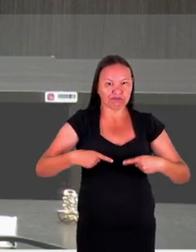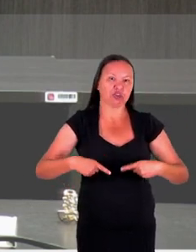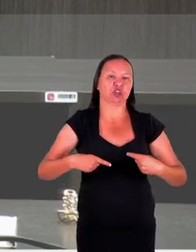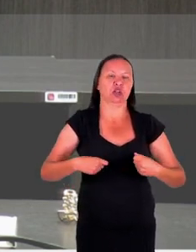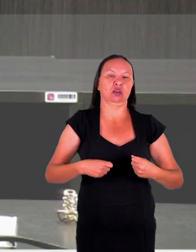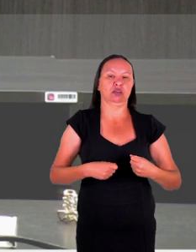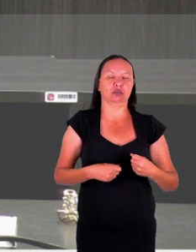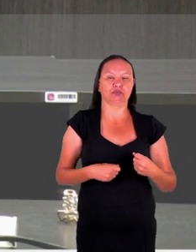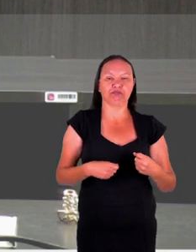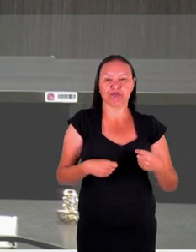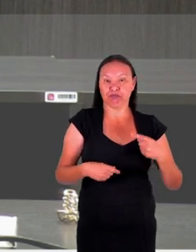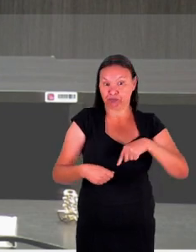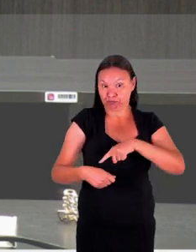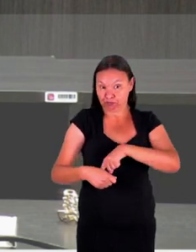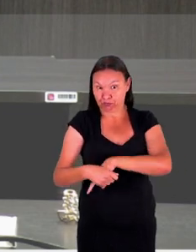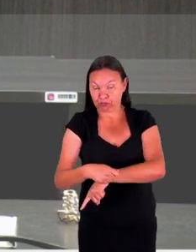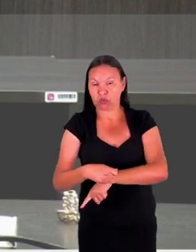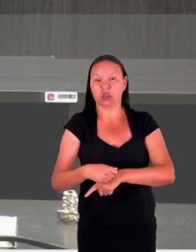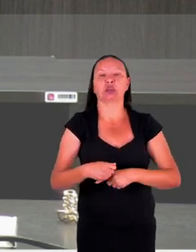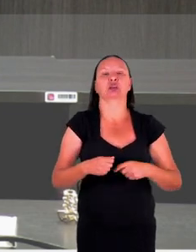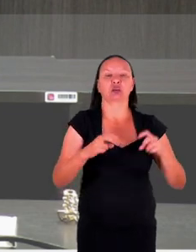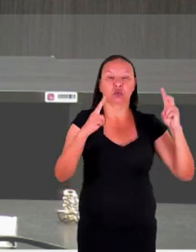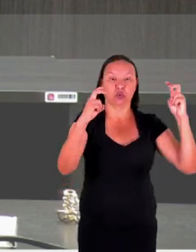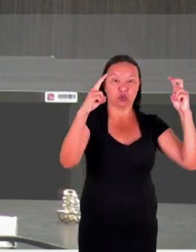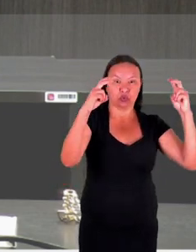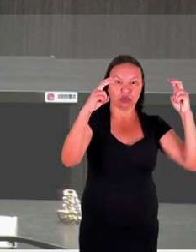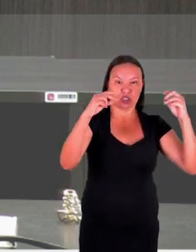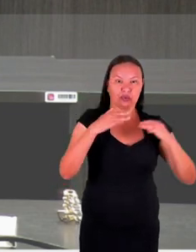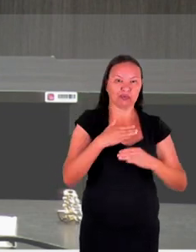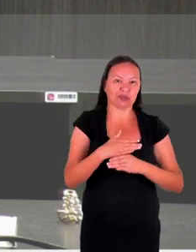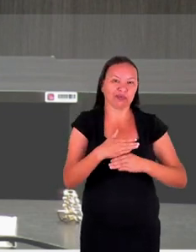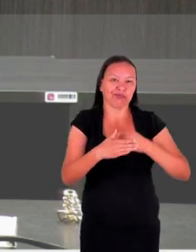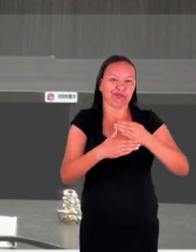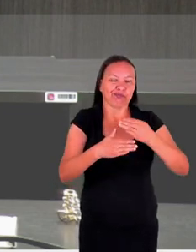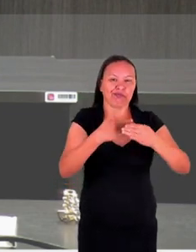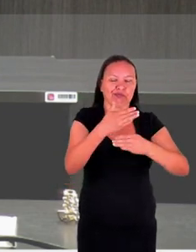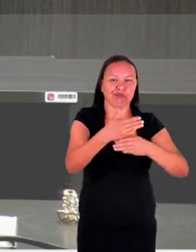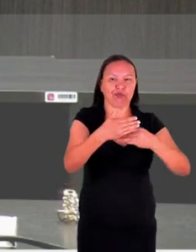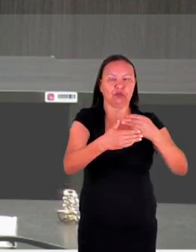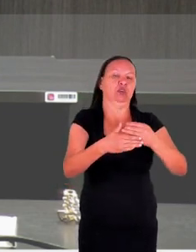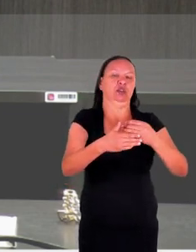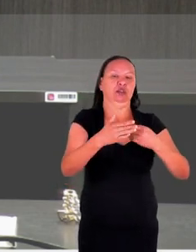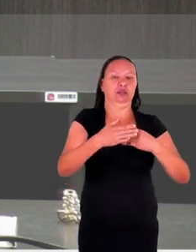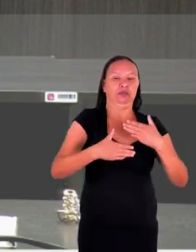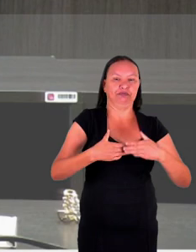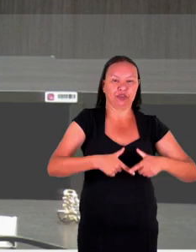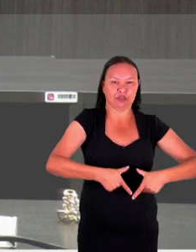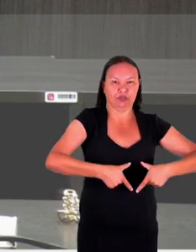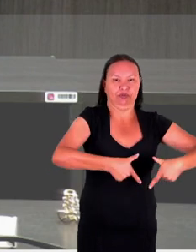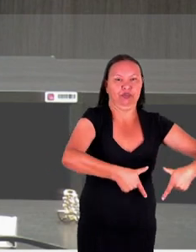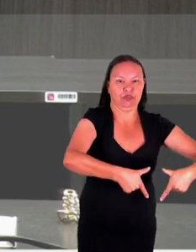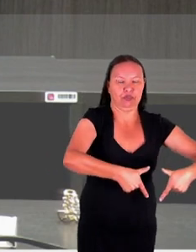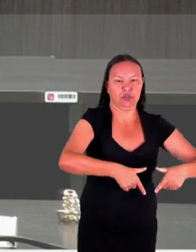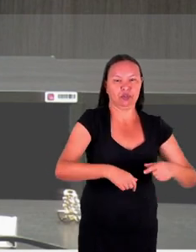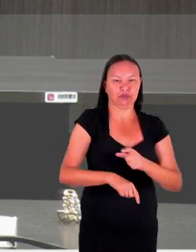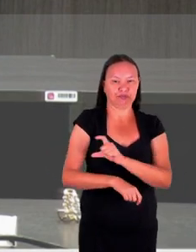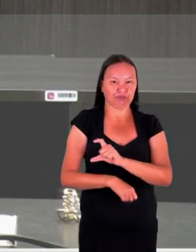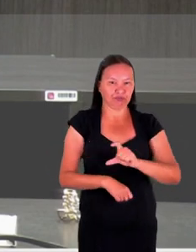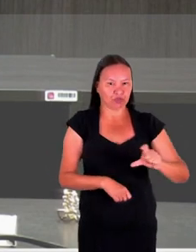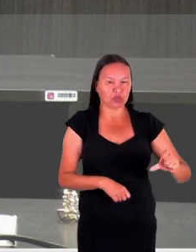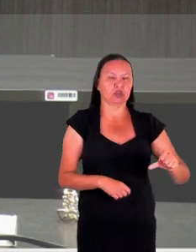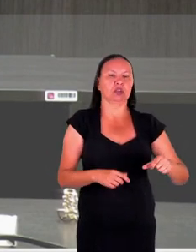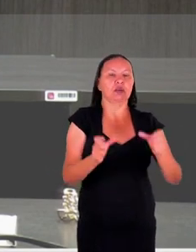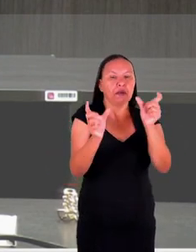profícuo. O projeto vem se desenvolvendo em diversas frentes, diversas linhas de vítimas